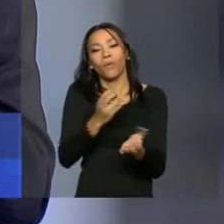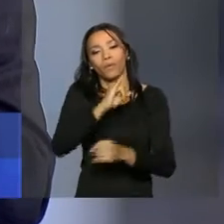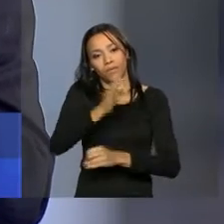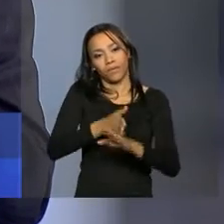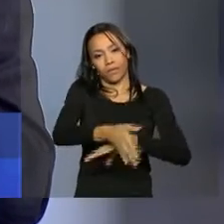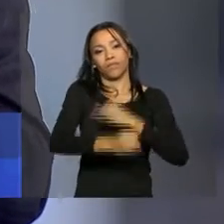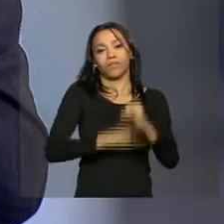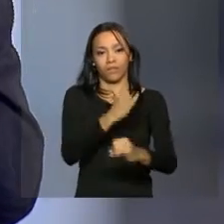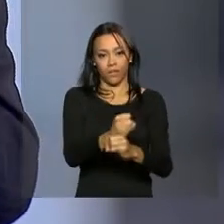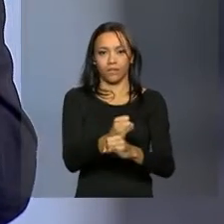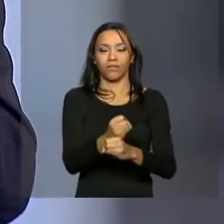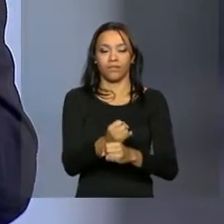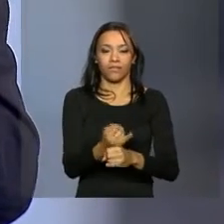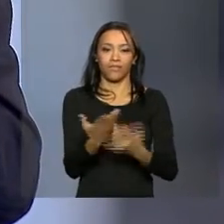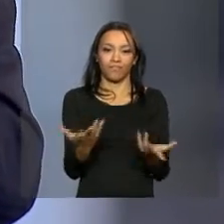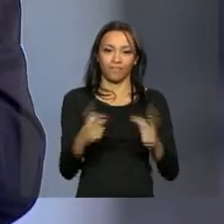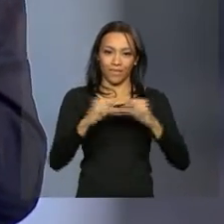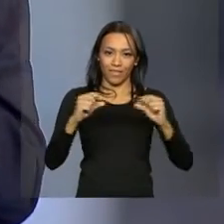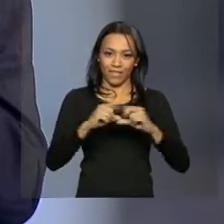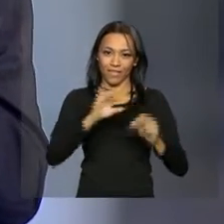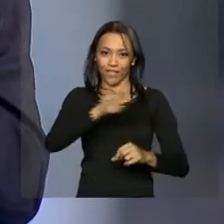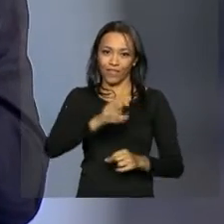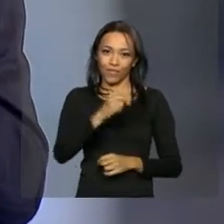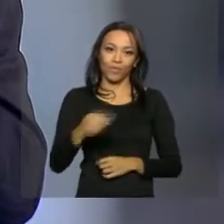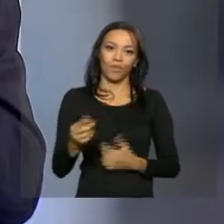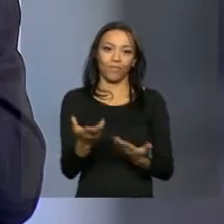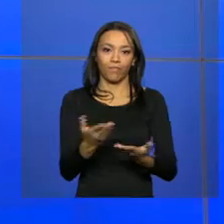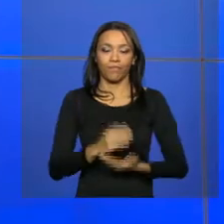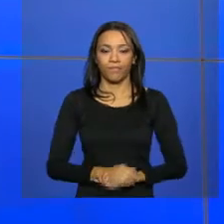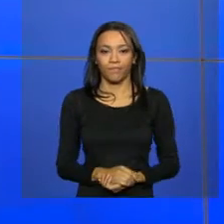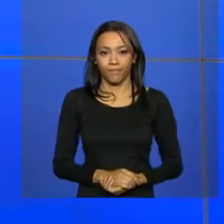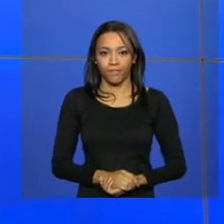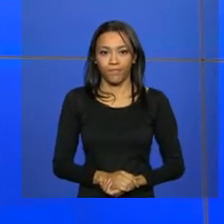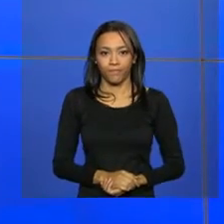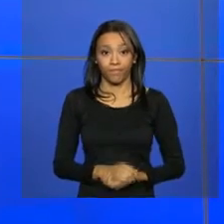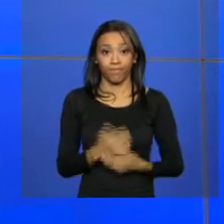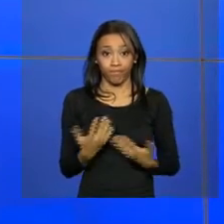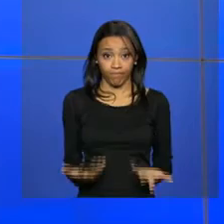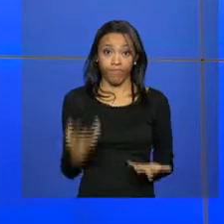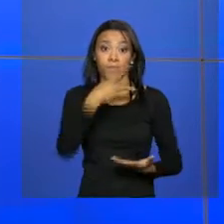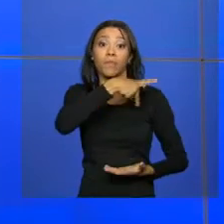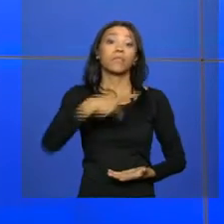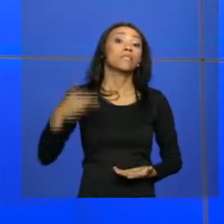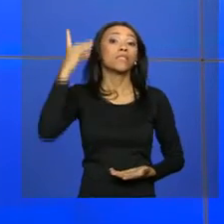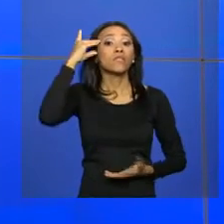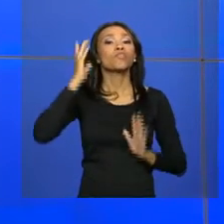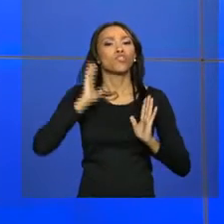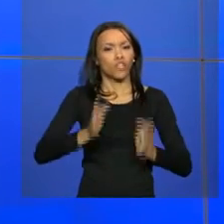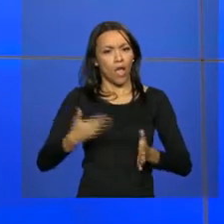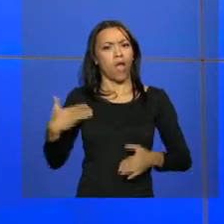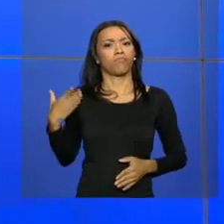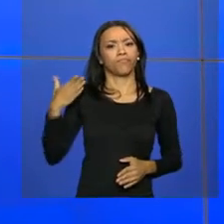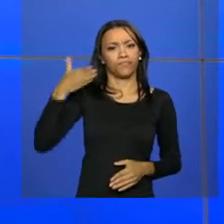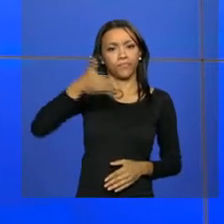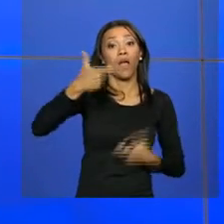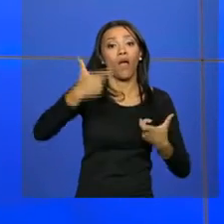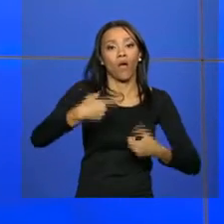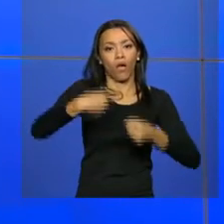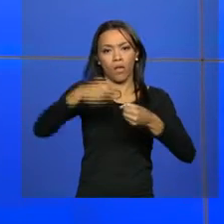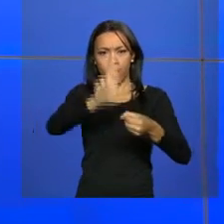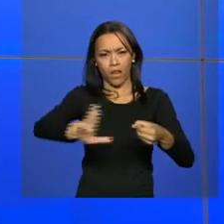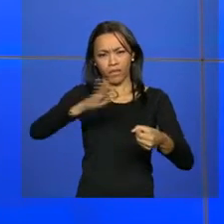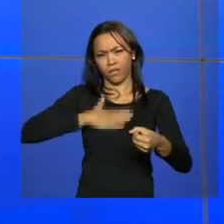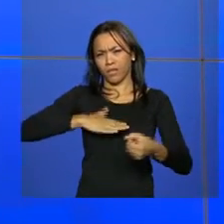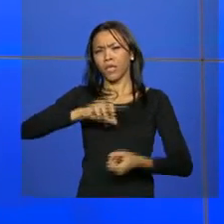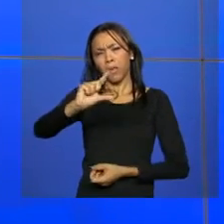na internet. De Brasília, João Pedro Neto. A presidenta Dilma Rousseff já está em Uberlândia, onde participa daqui a